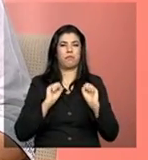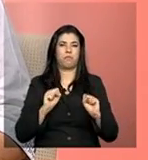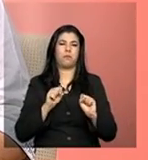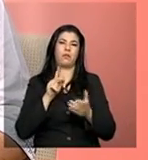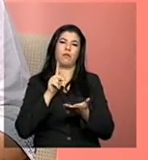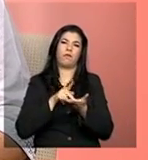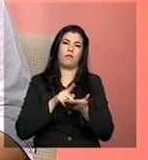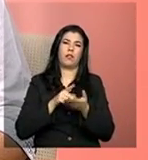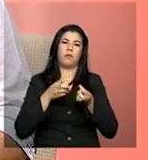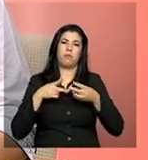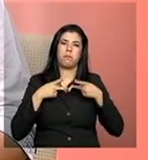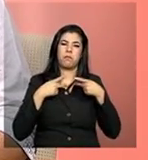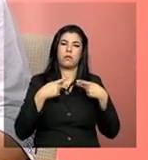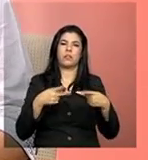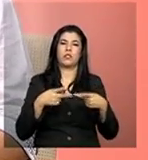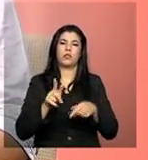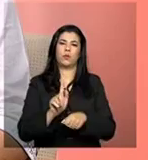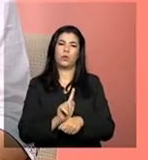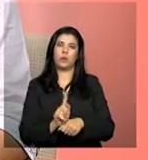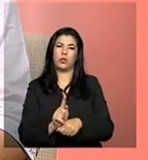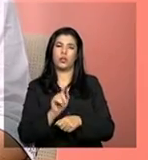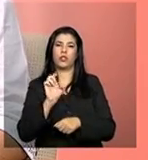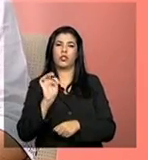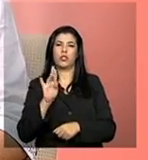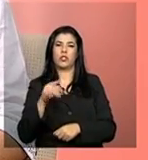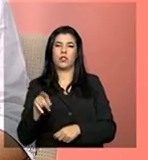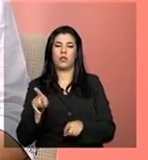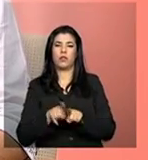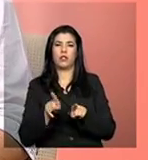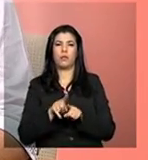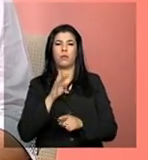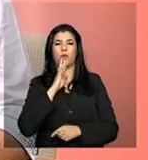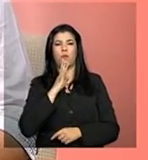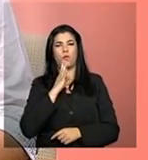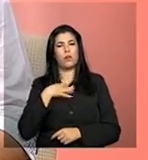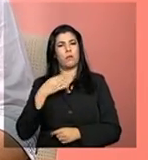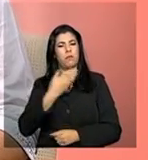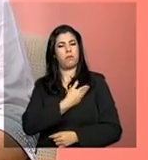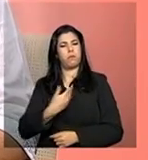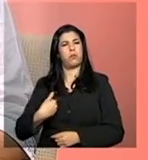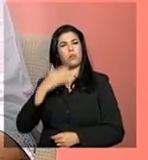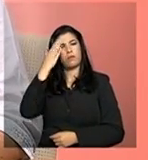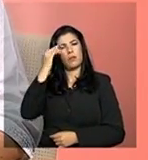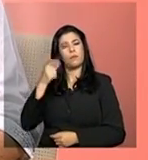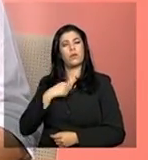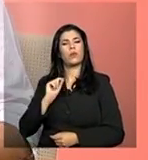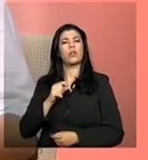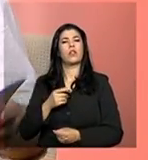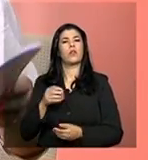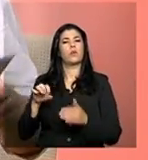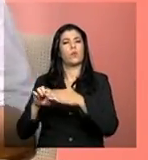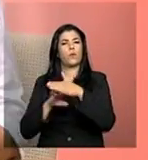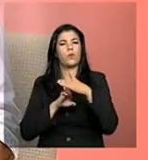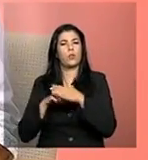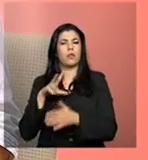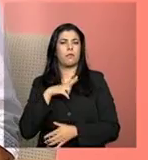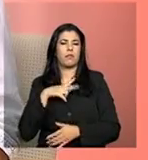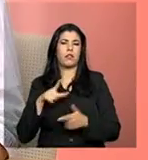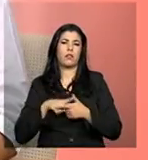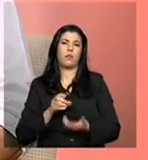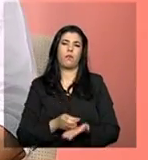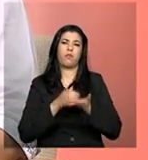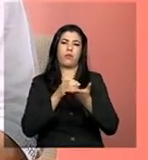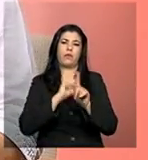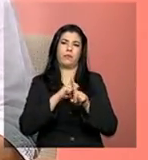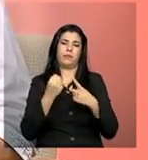processos de gestão e de reconhecimento público das ofertas dessas entidades privadas. Bom,